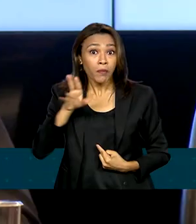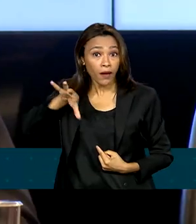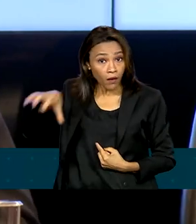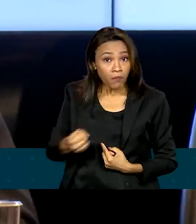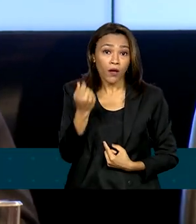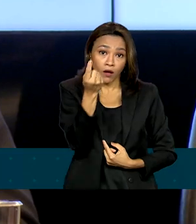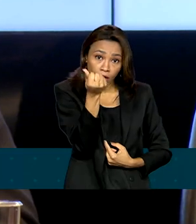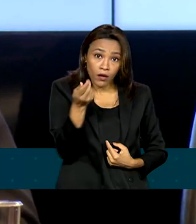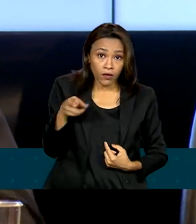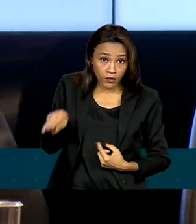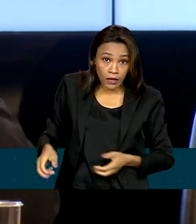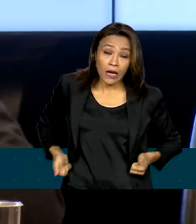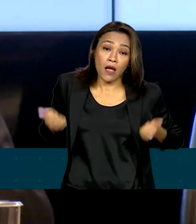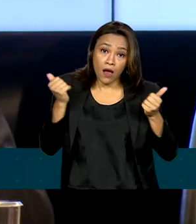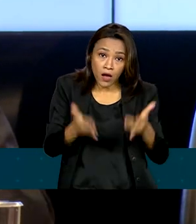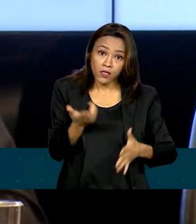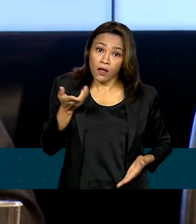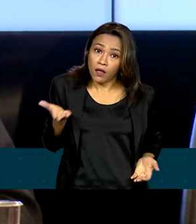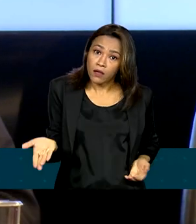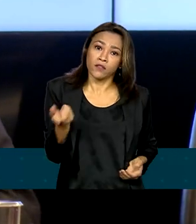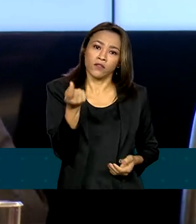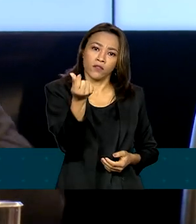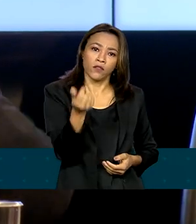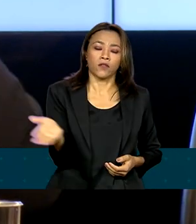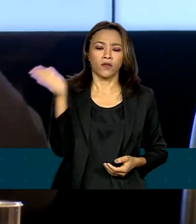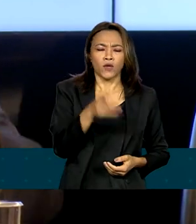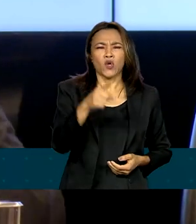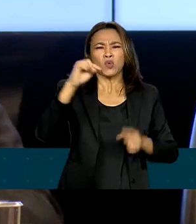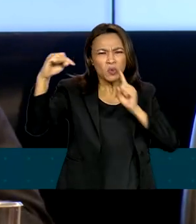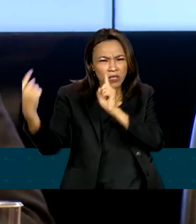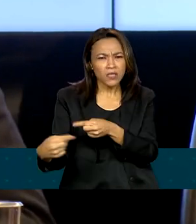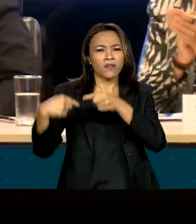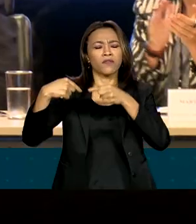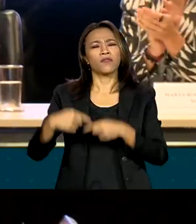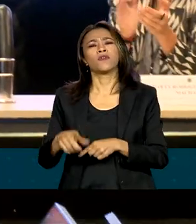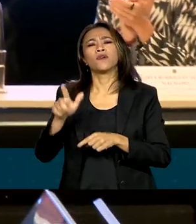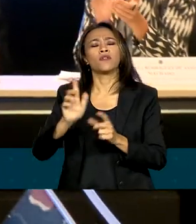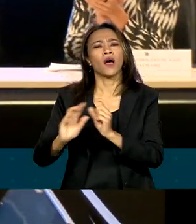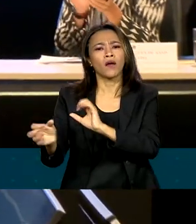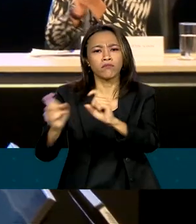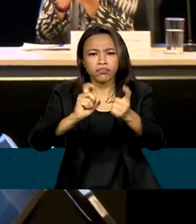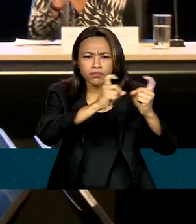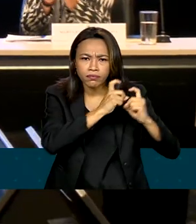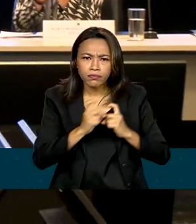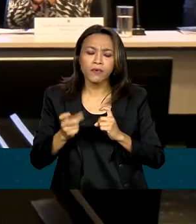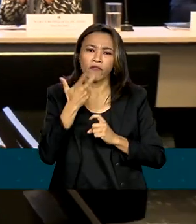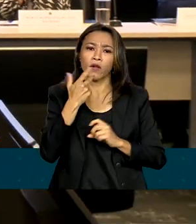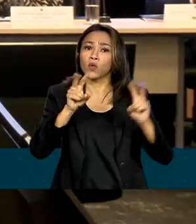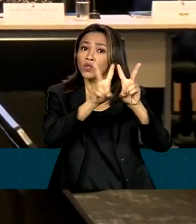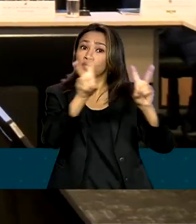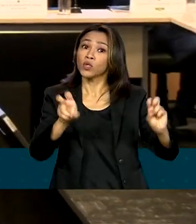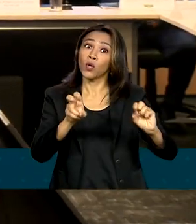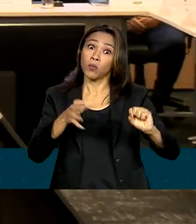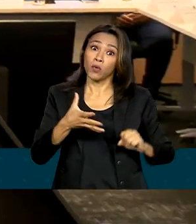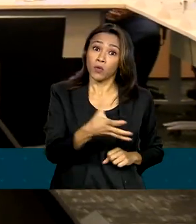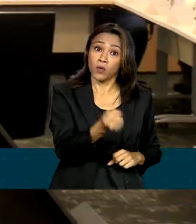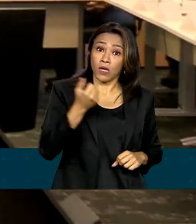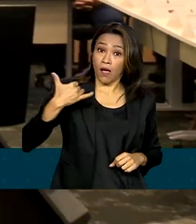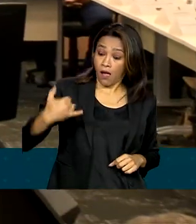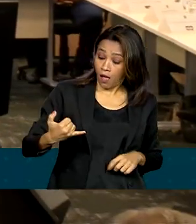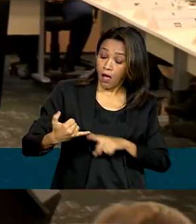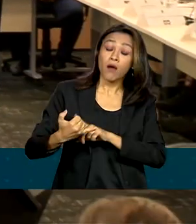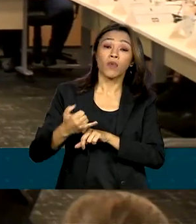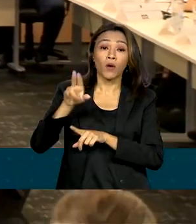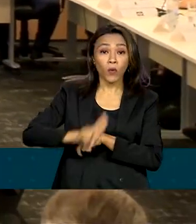dinheiro. Entre os desafios da nova gestão, o ministro destacou a regulamentação definitiva sobre a posse de armas de uso permitido e